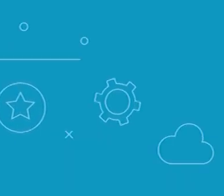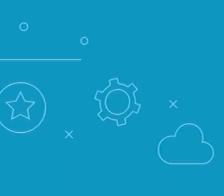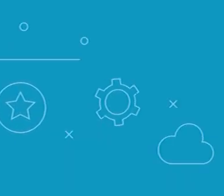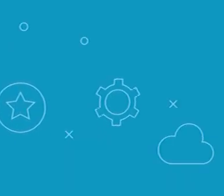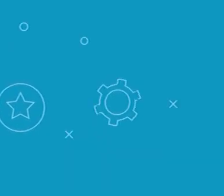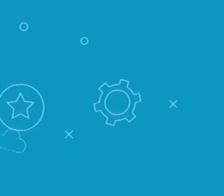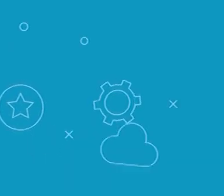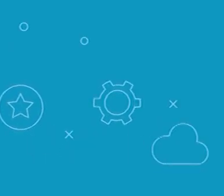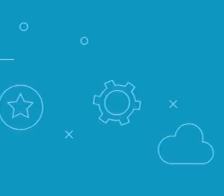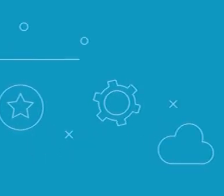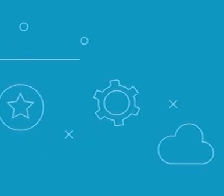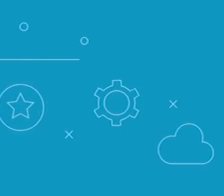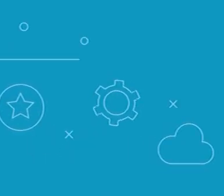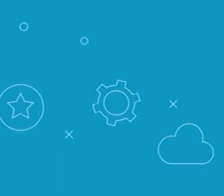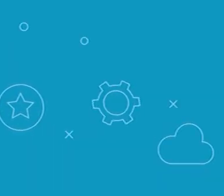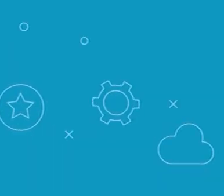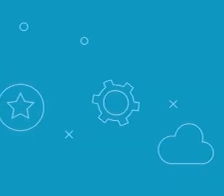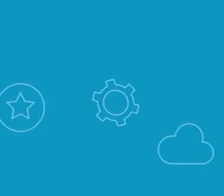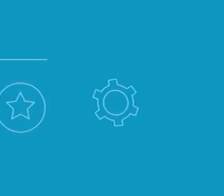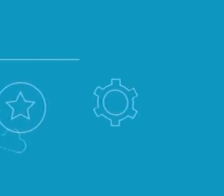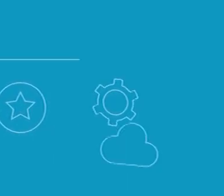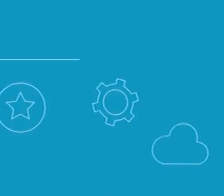Tchau, tchau!